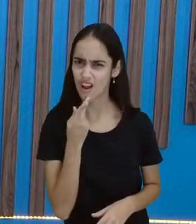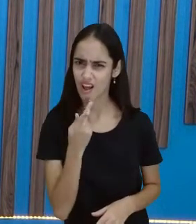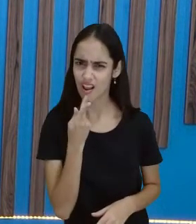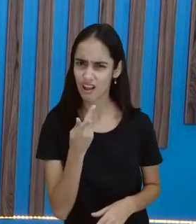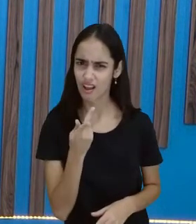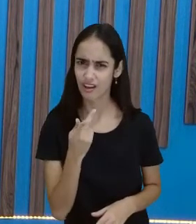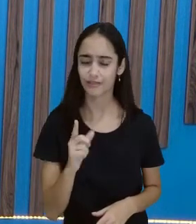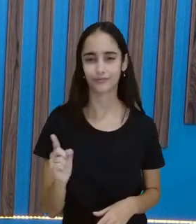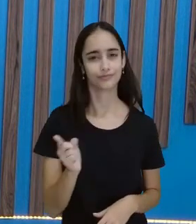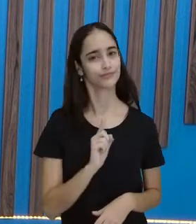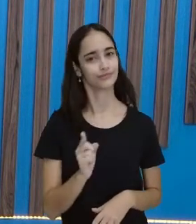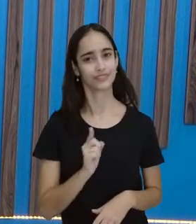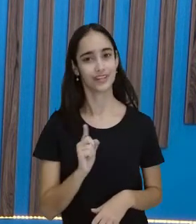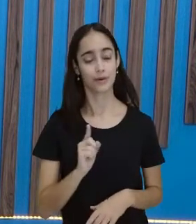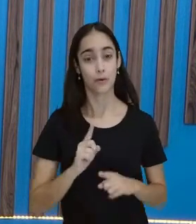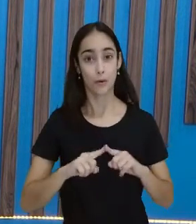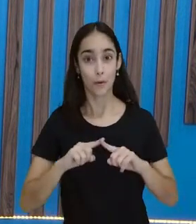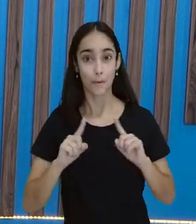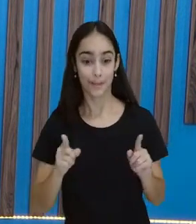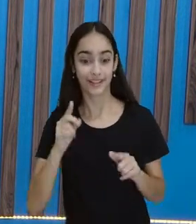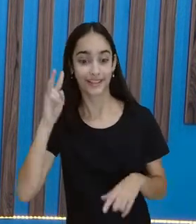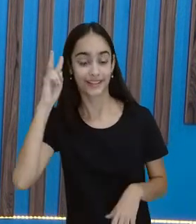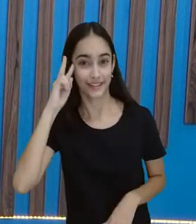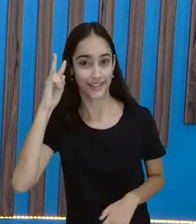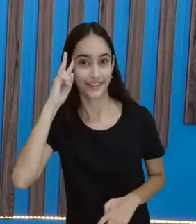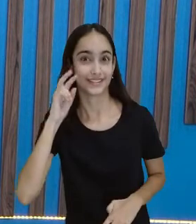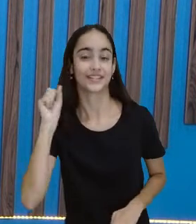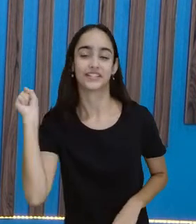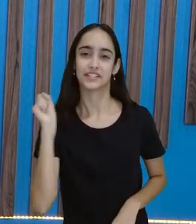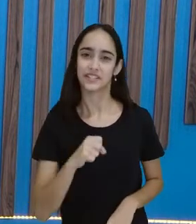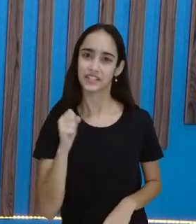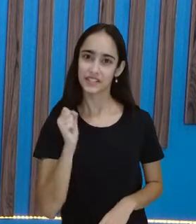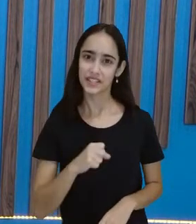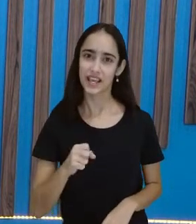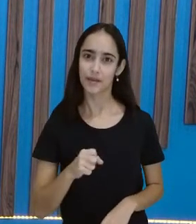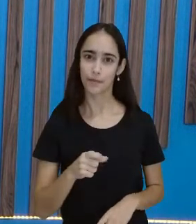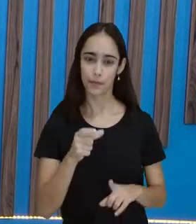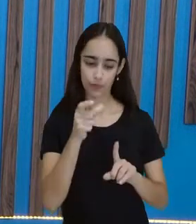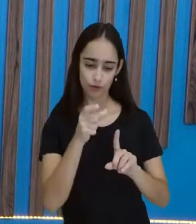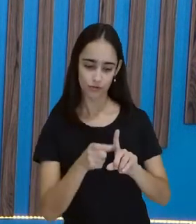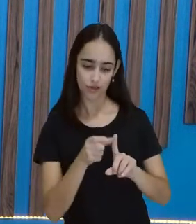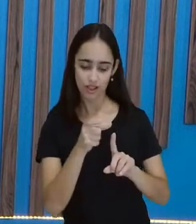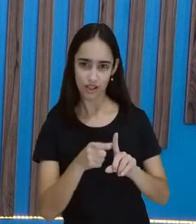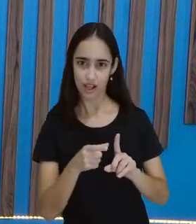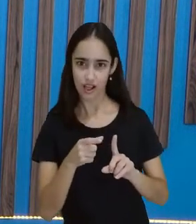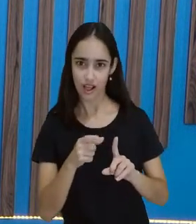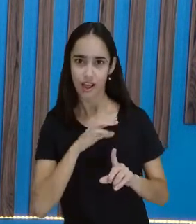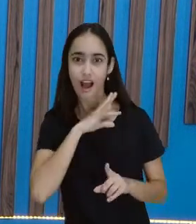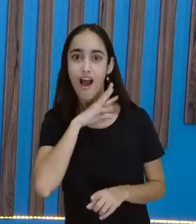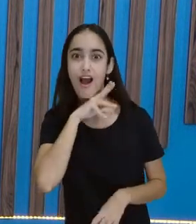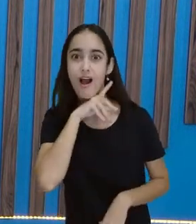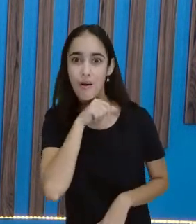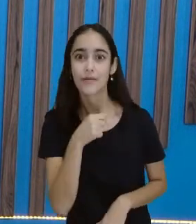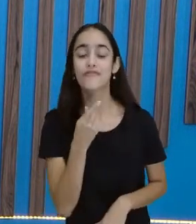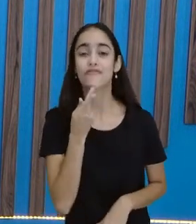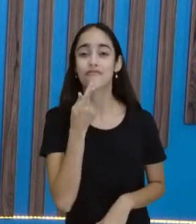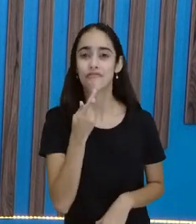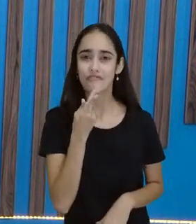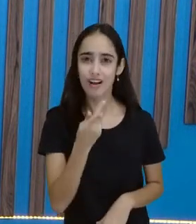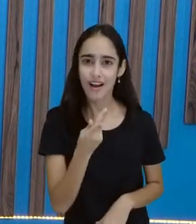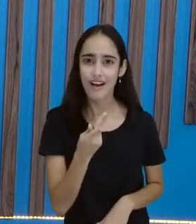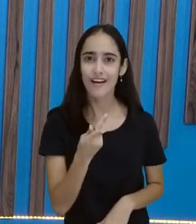seres humanos, tá? Eles têm essa característica de terem comportamentos humanos.